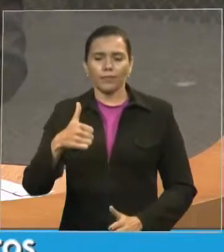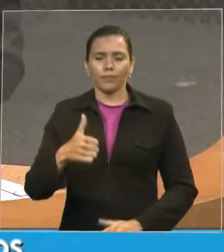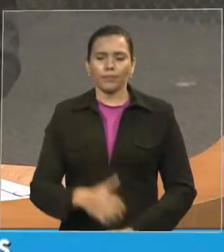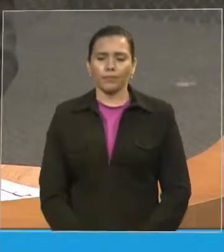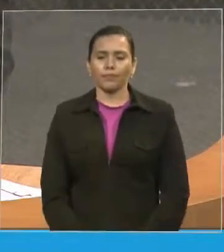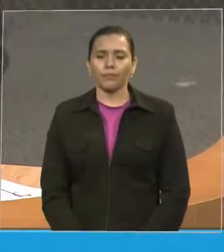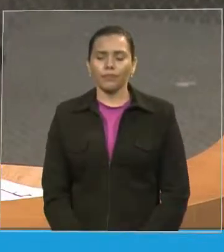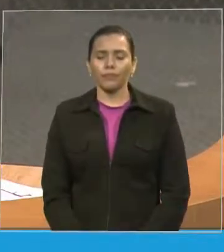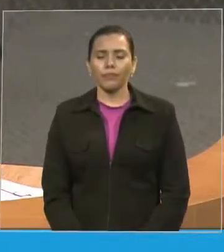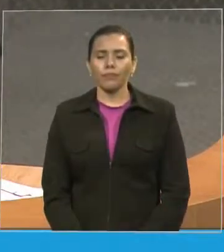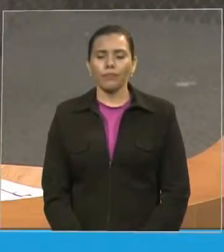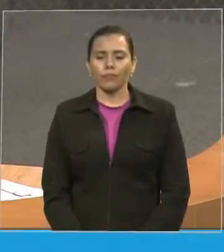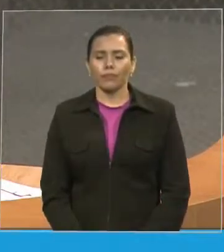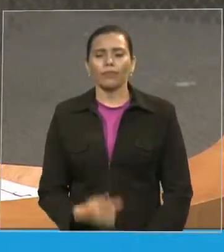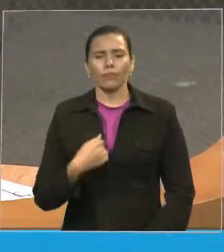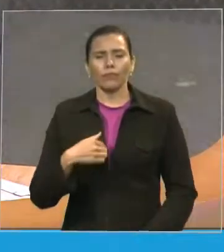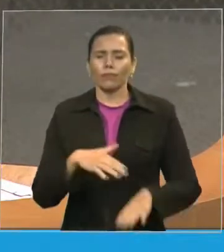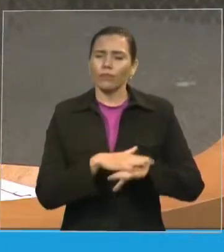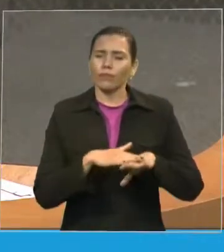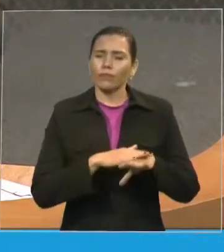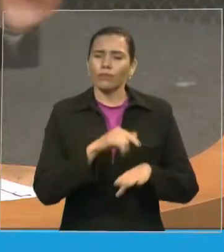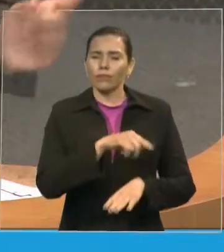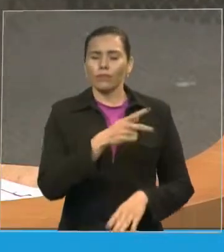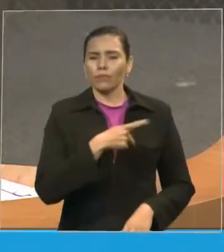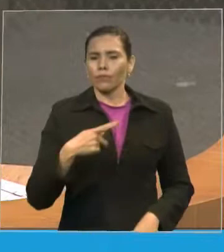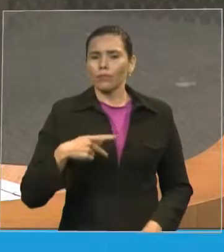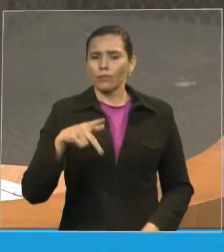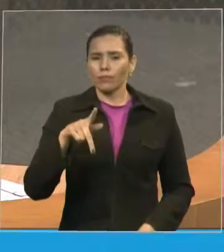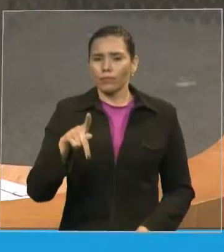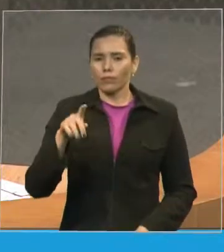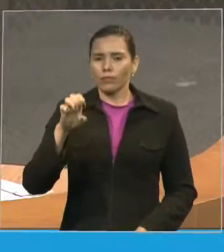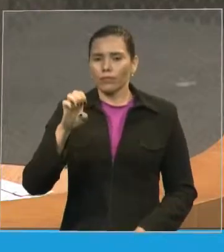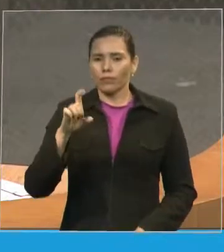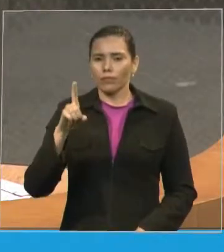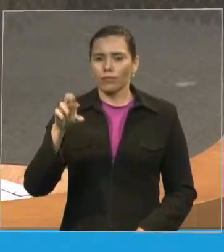conversando com o pastor Pedro, lá do Piauí para chegar aqui.